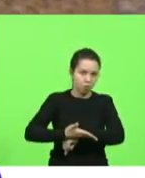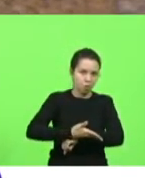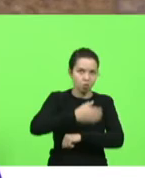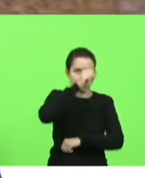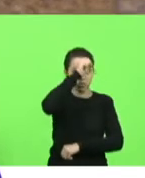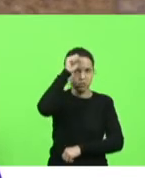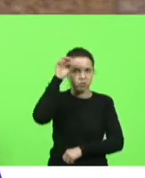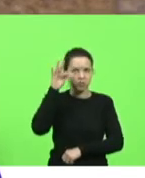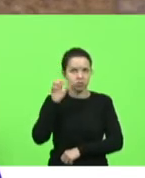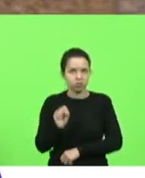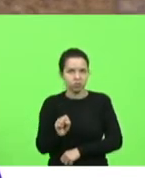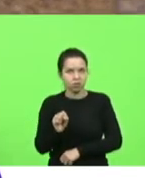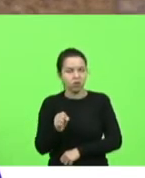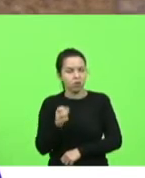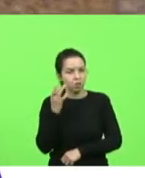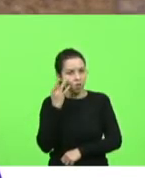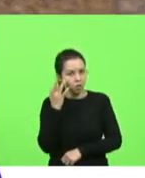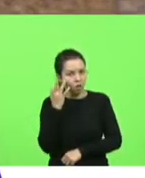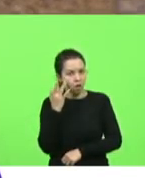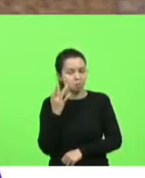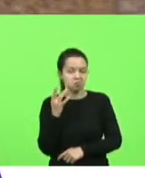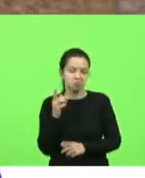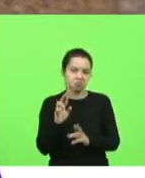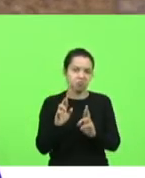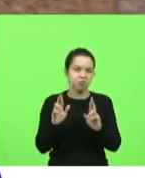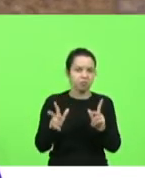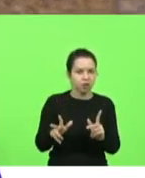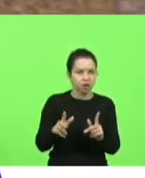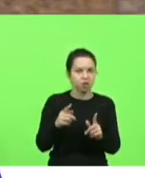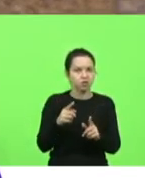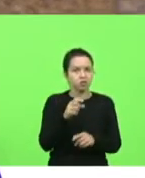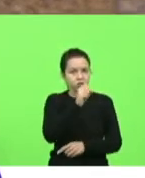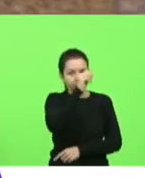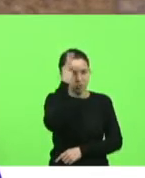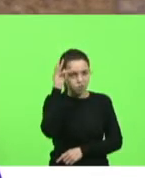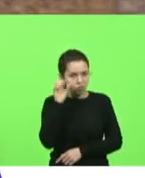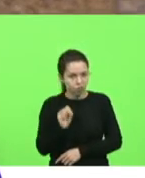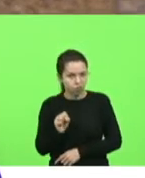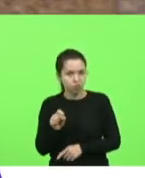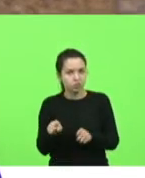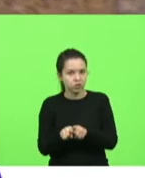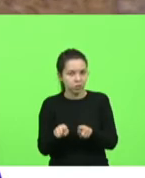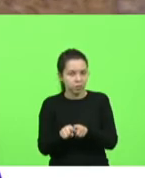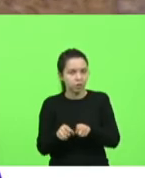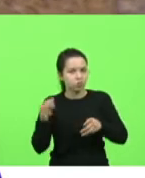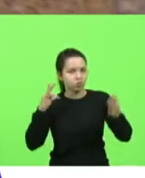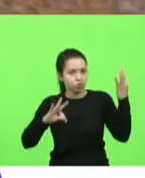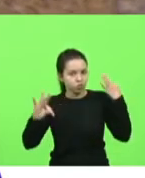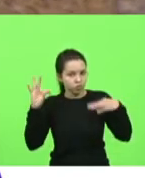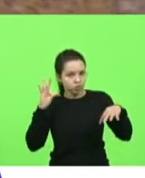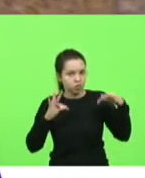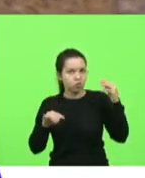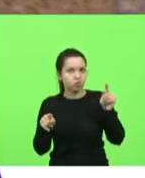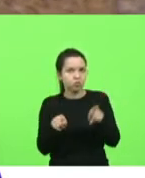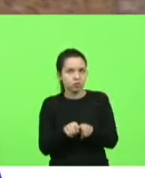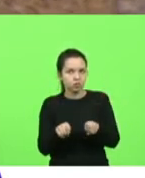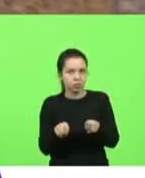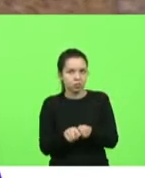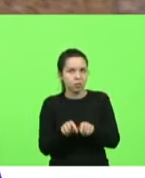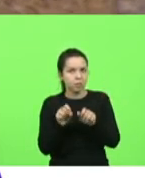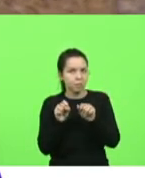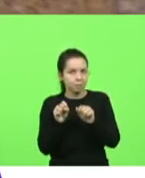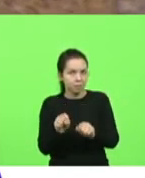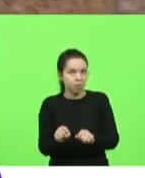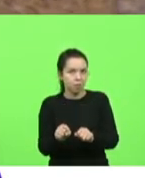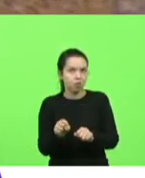contesto essa informação São Francisco é uma cidade que explora muito bem o seu turismo também e poderia explorar